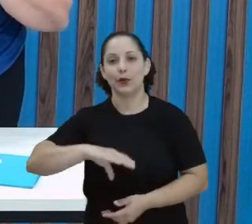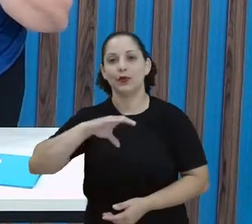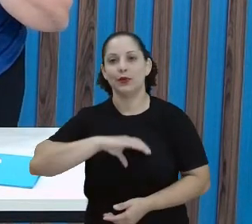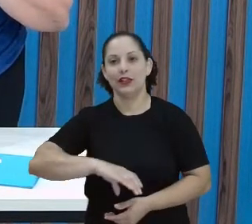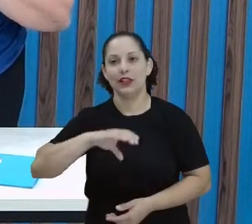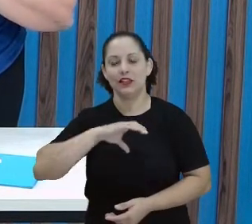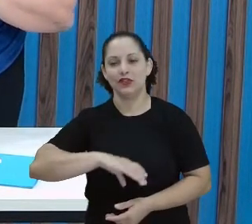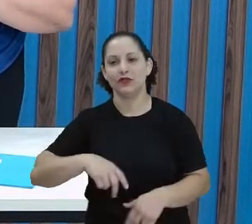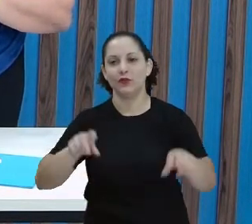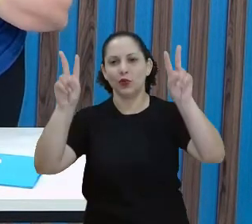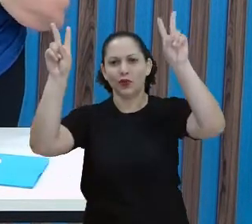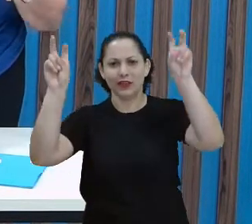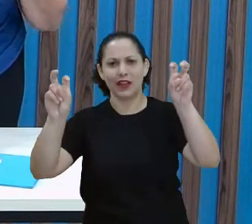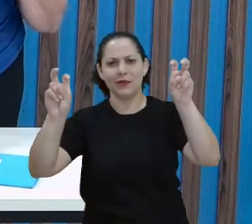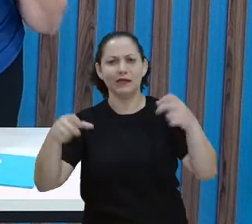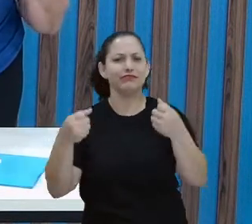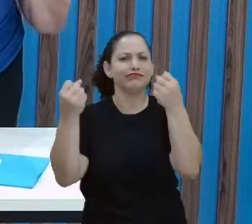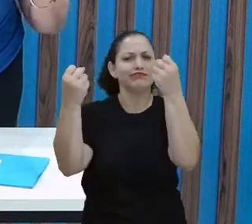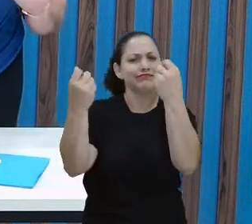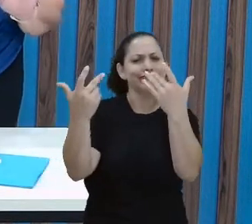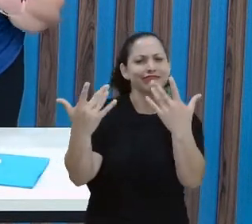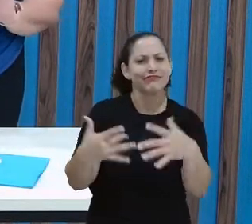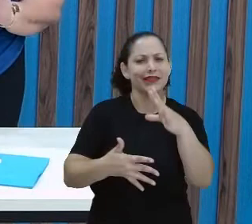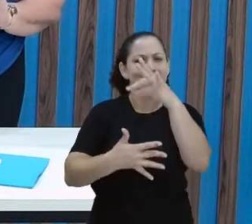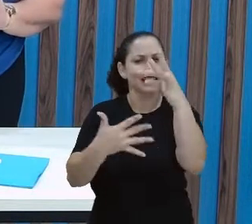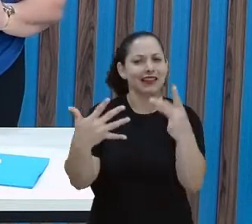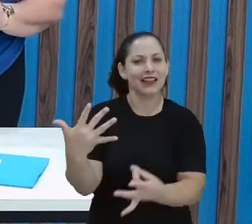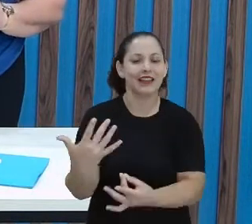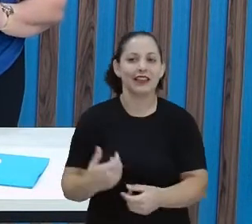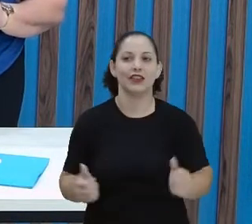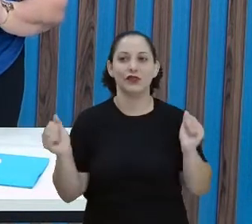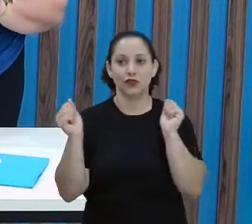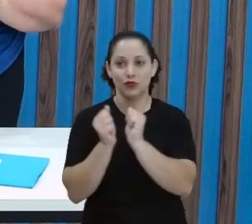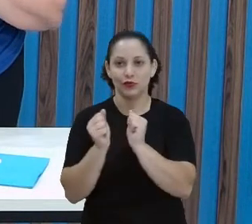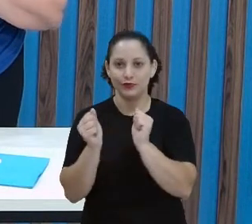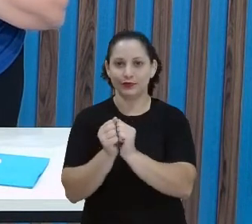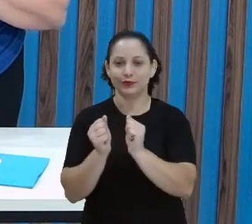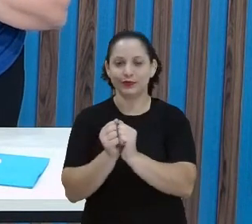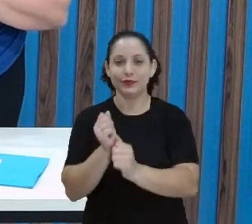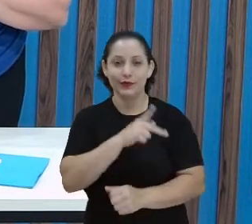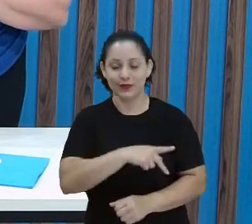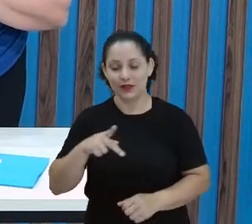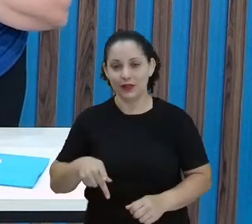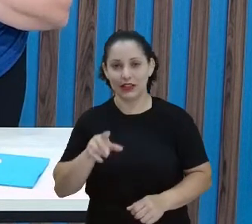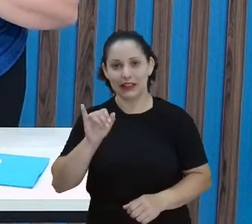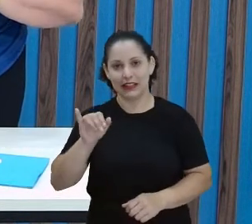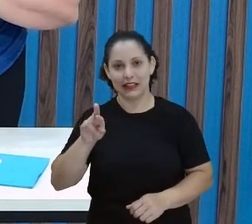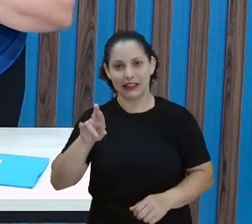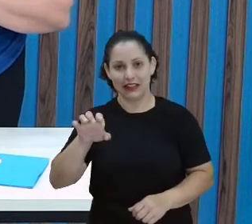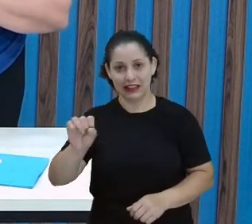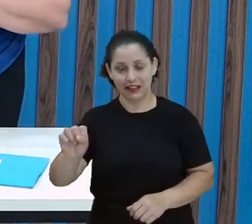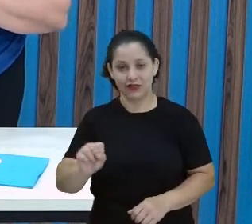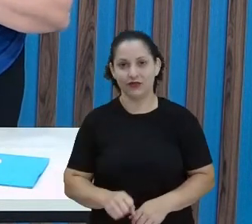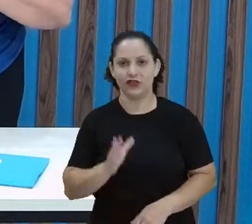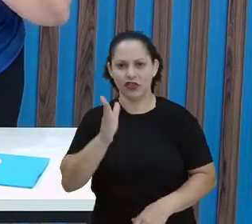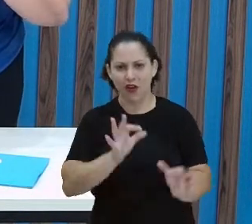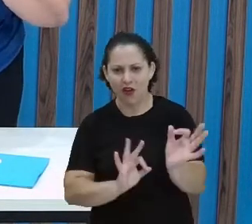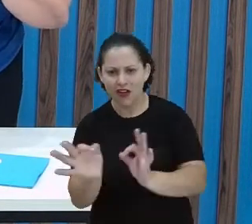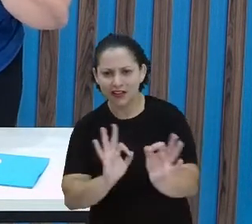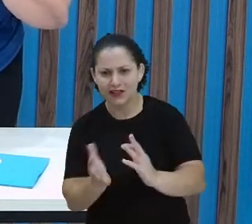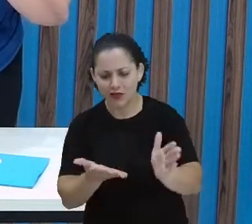lendo e escrevendo. Comigo a professora Iris Diana. Já separou seu material? Ainda não?